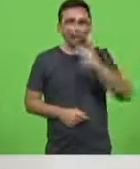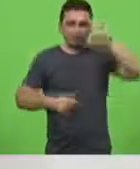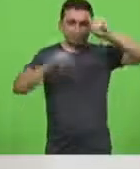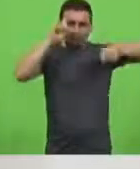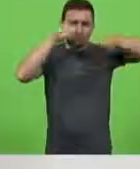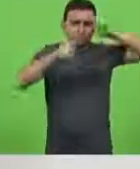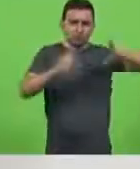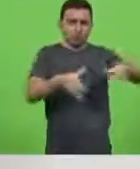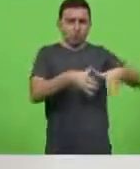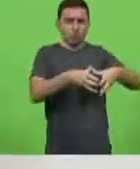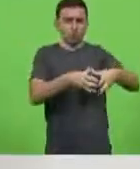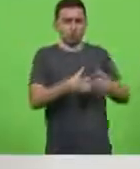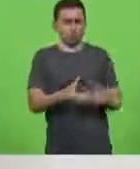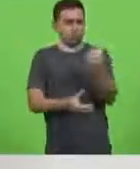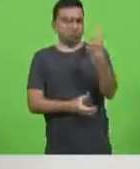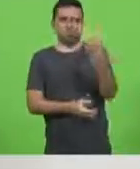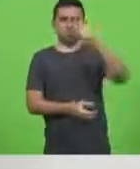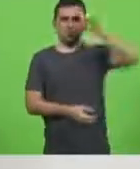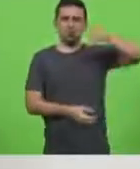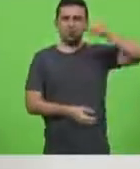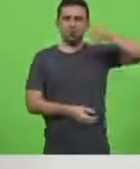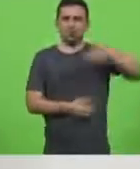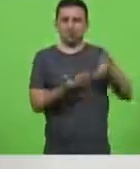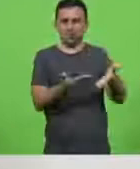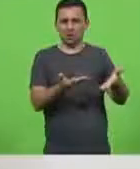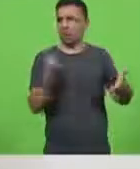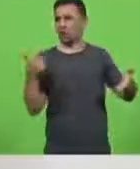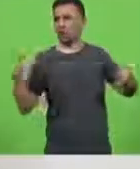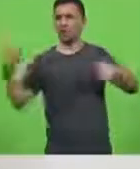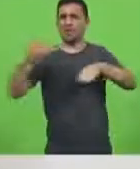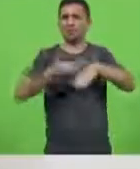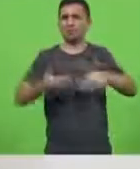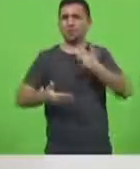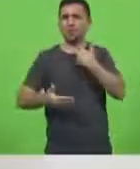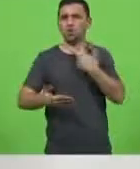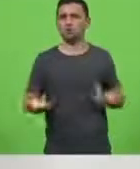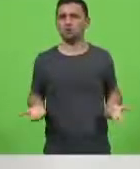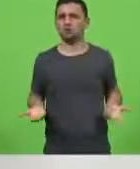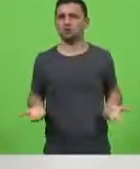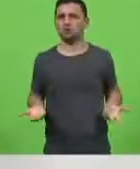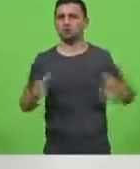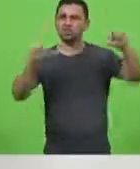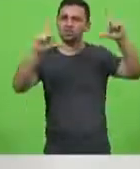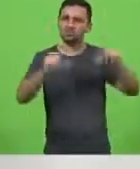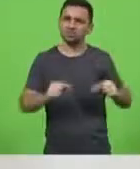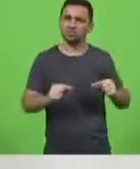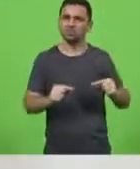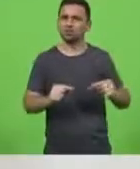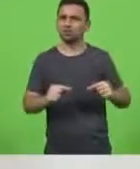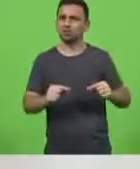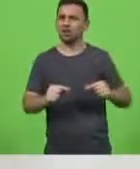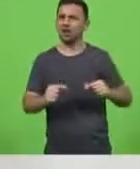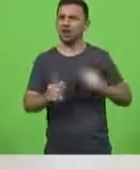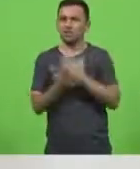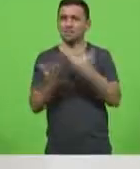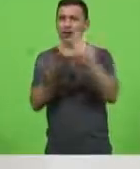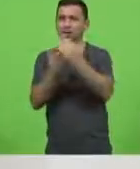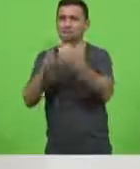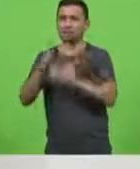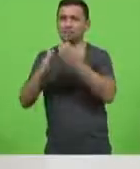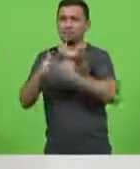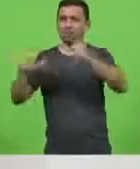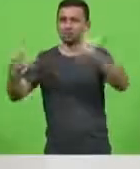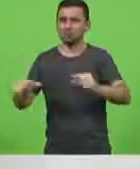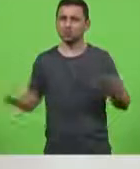fazer um planejamento central de impedir concorrência de reduzir o número de players no mercado isso deu errado em